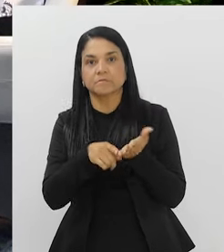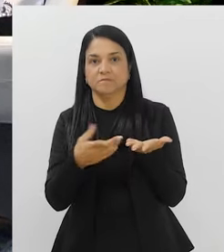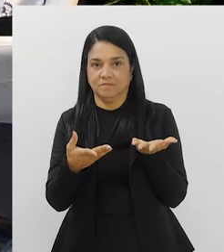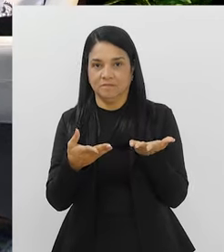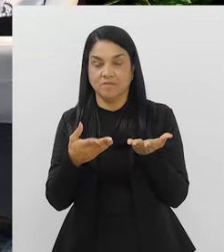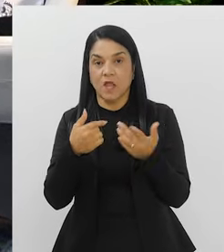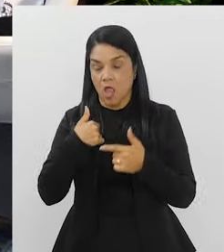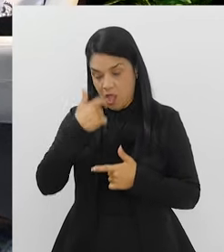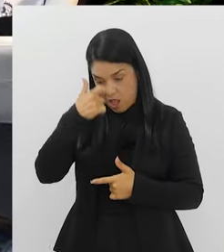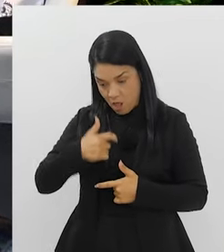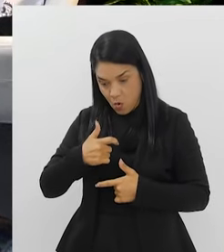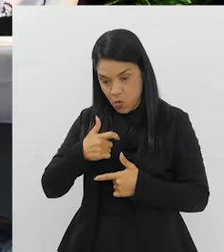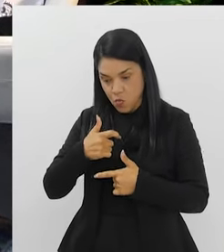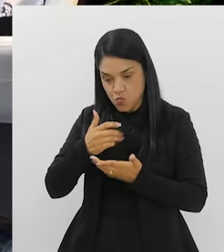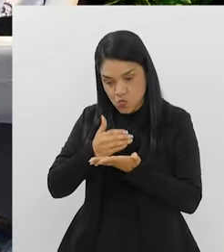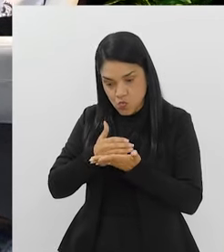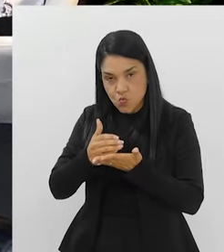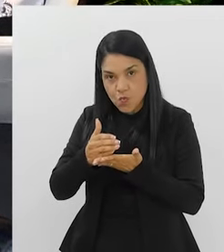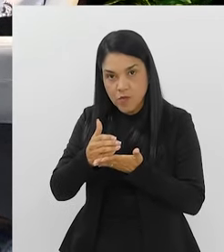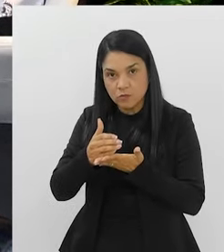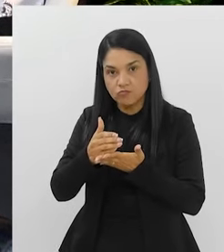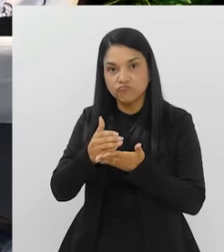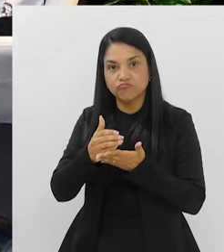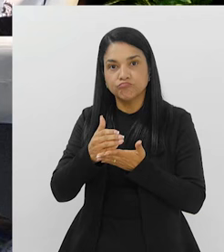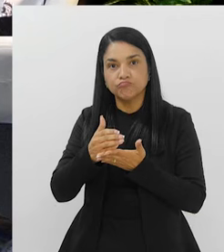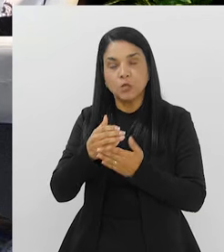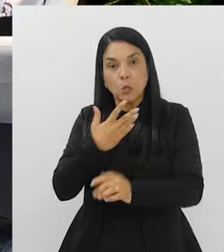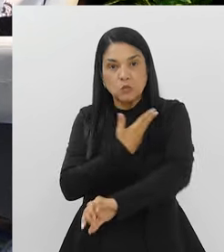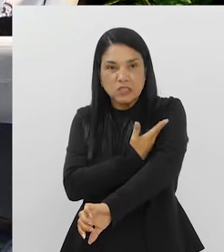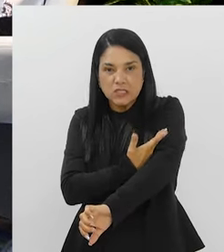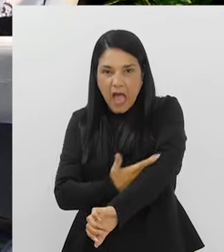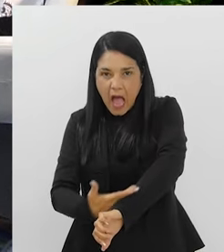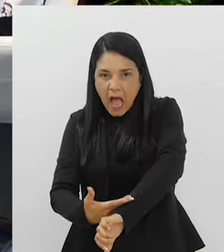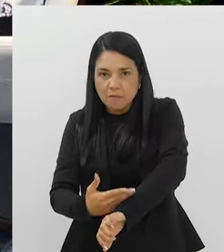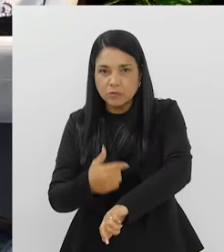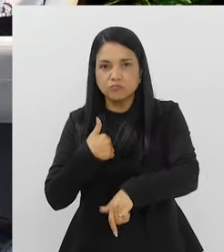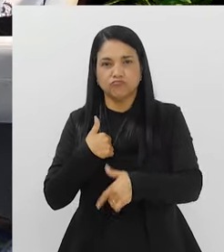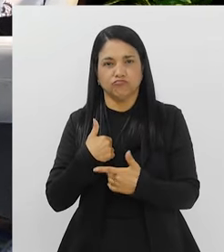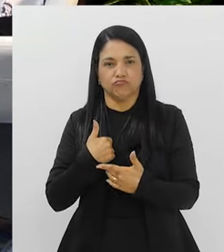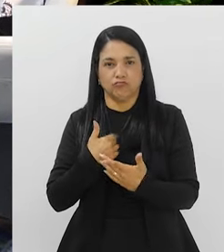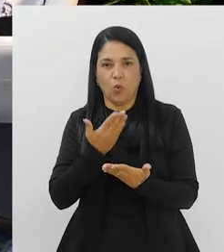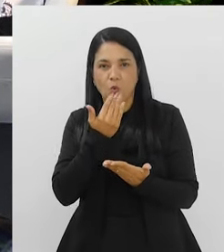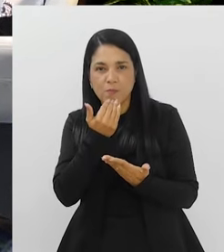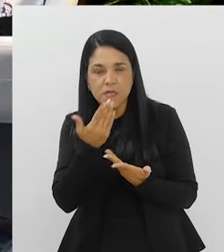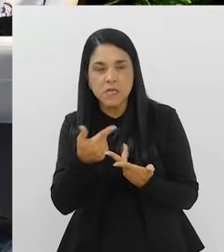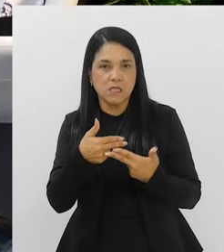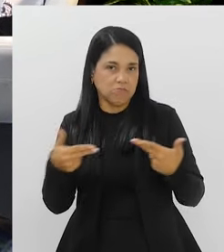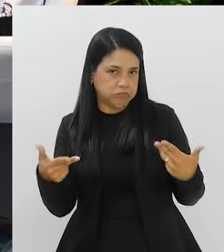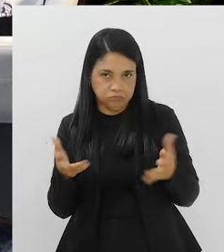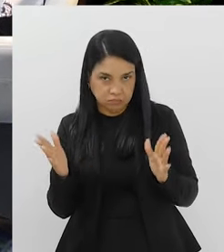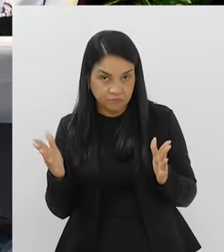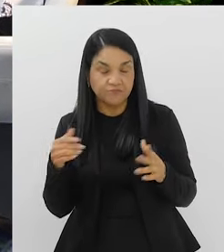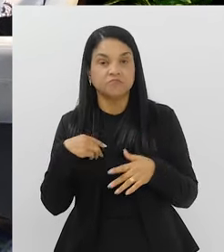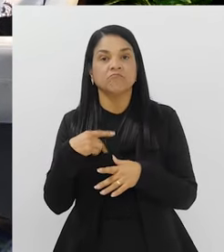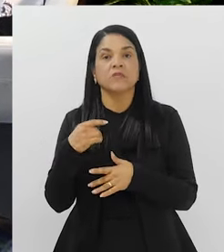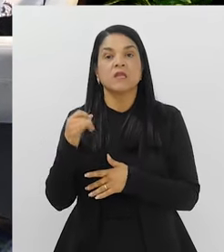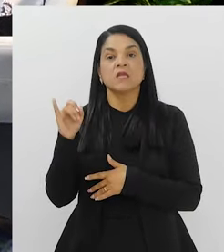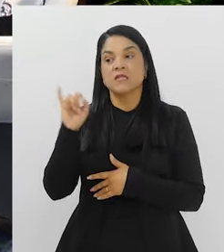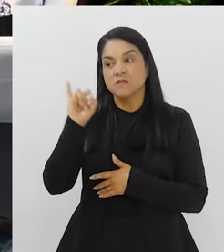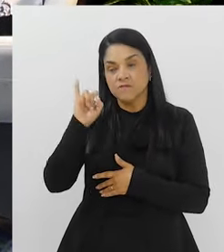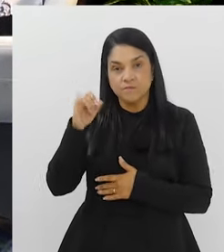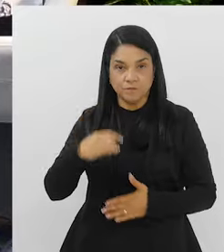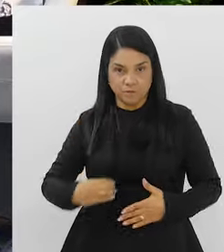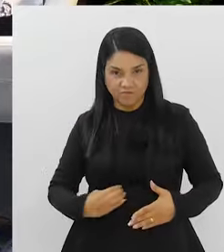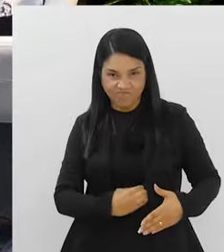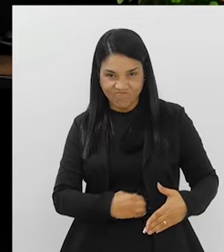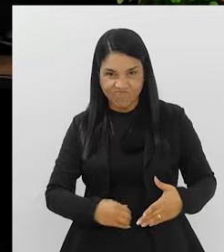posso ser esse caso inicial pelos meus hábitos? Doenças inflamatórias intestinais geralmente estão associadas